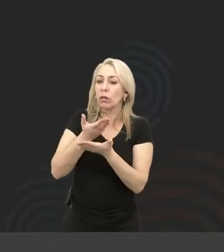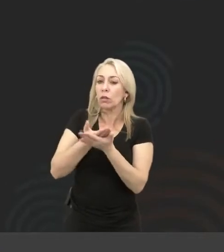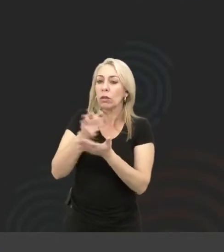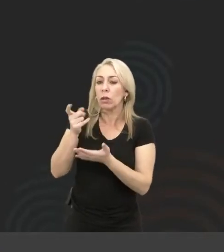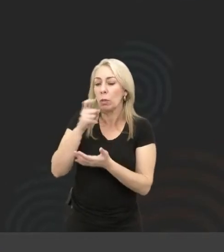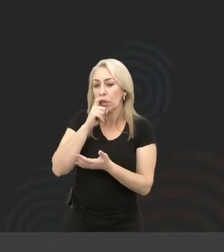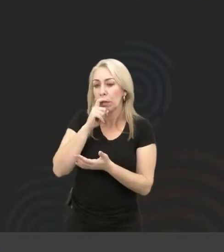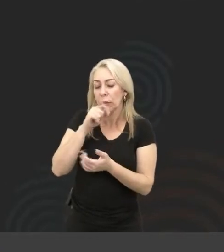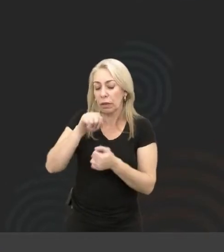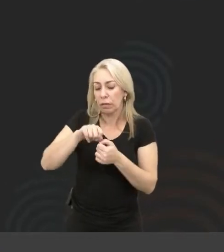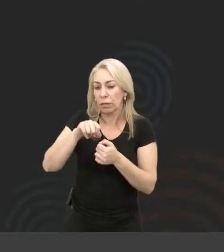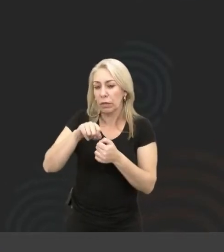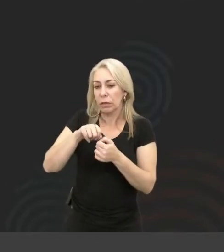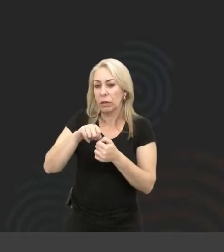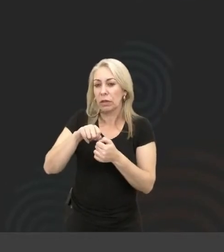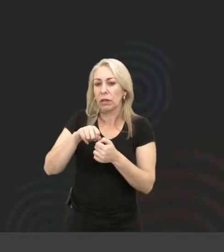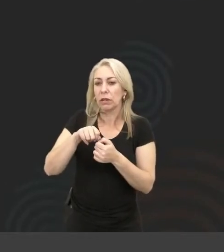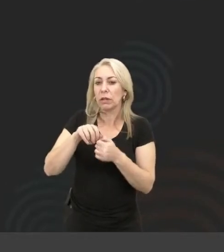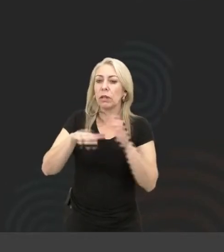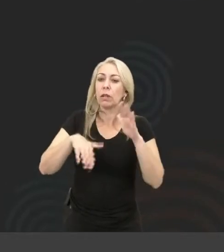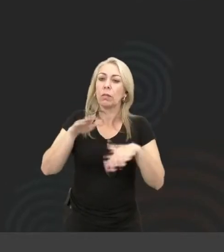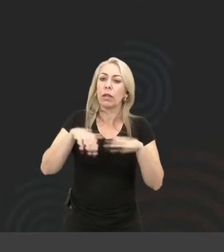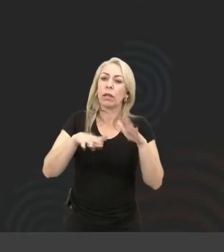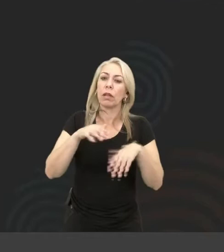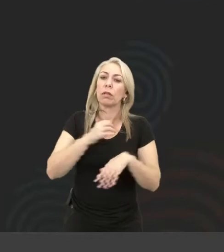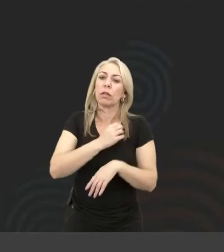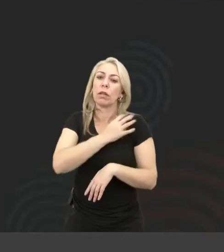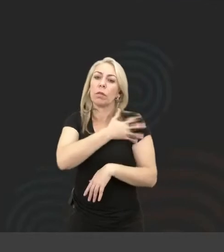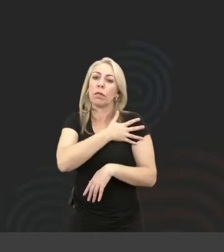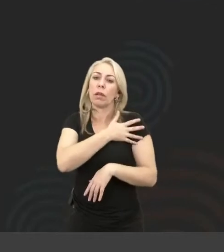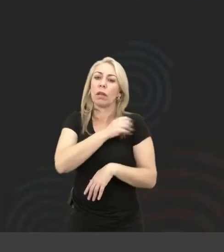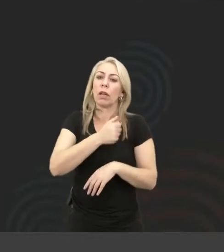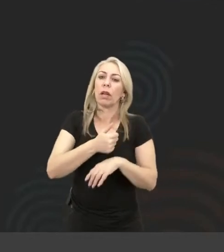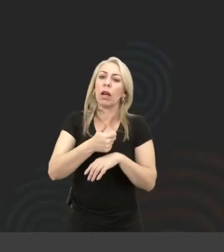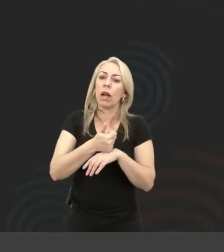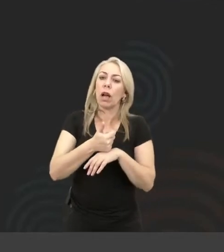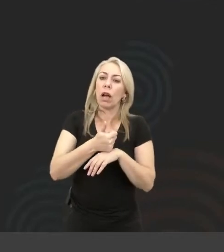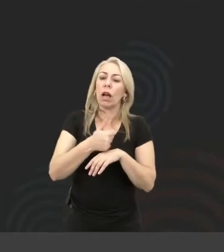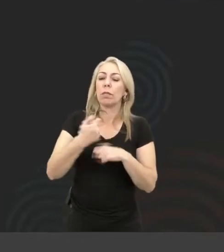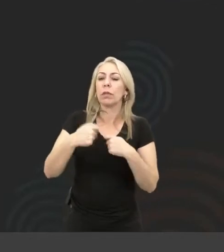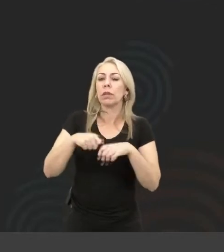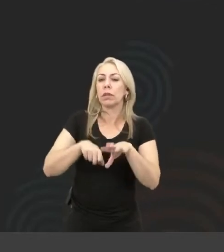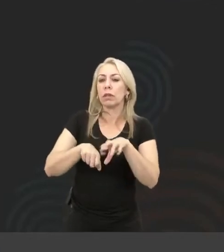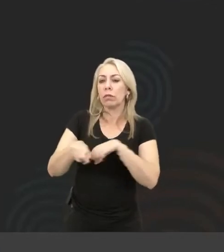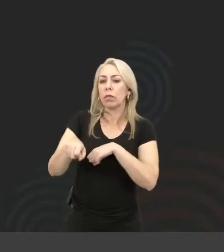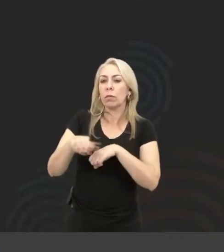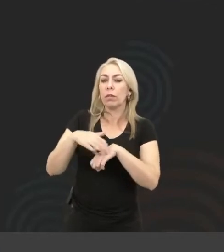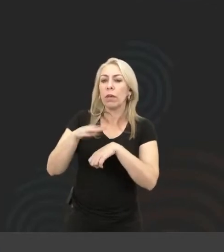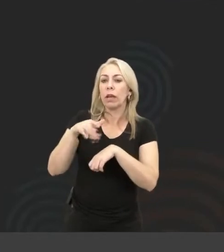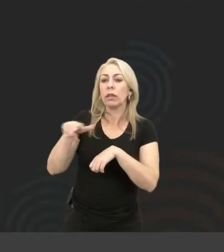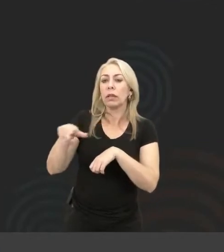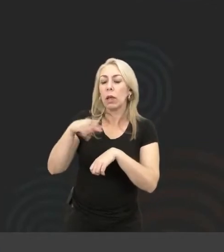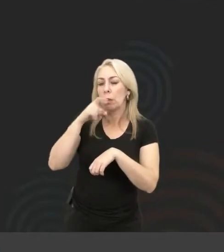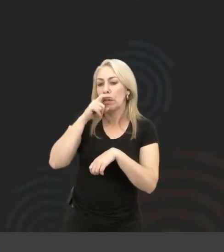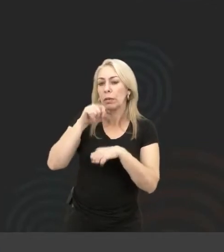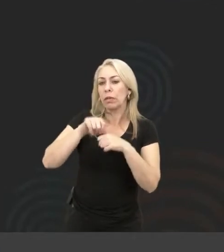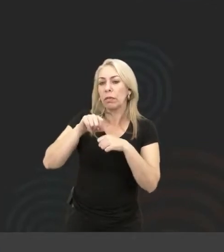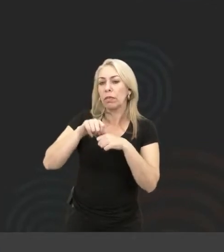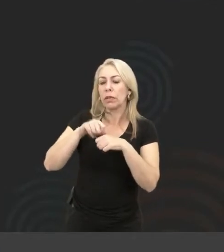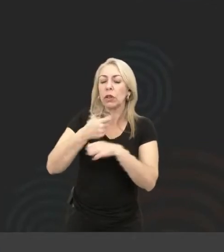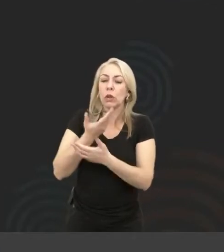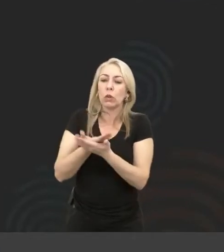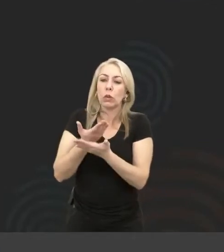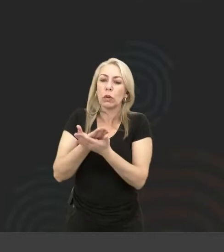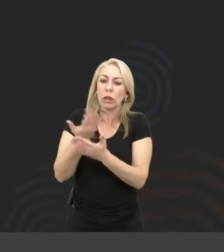na... Quando você, dependendo da patente que você tem, você precisa fazer formação. Meu pai estava fazendo formação na